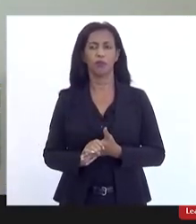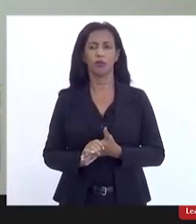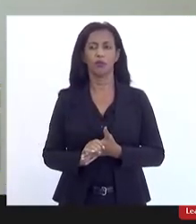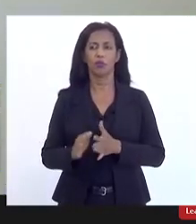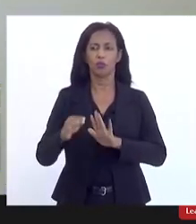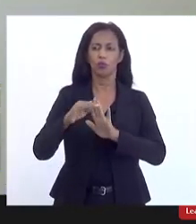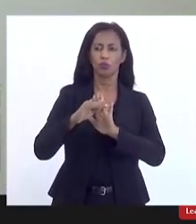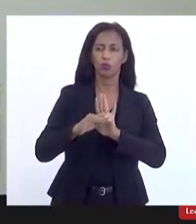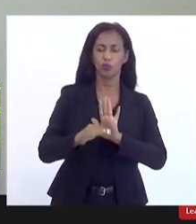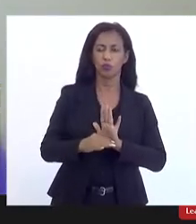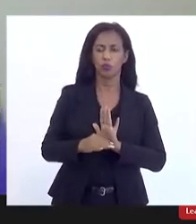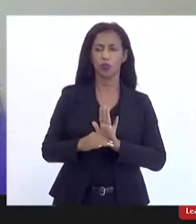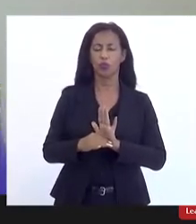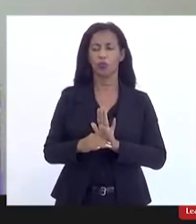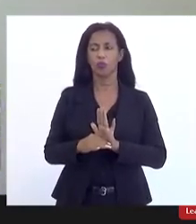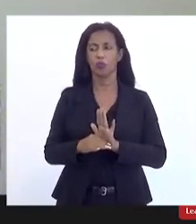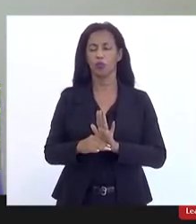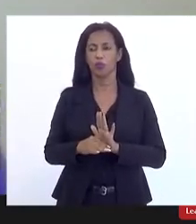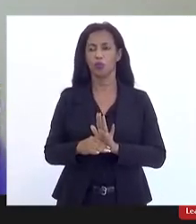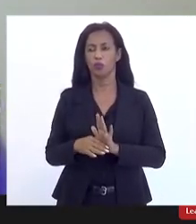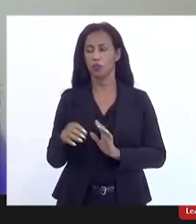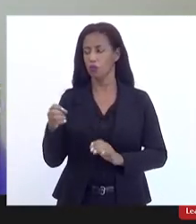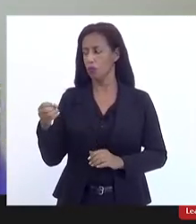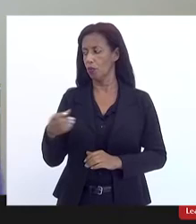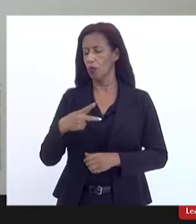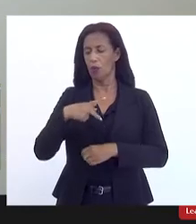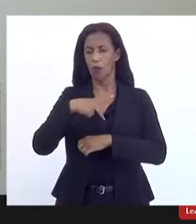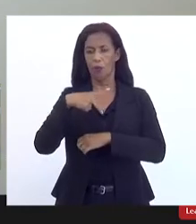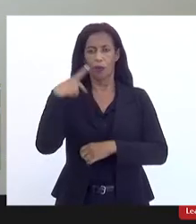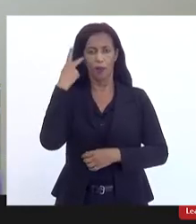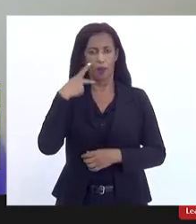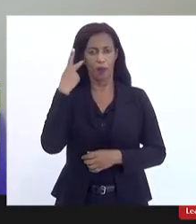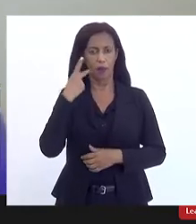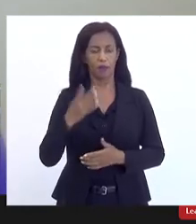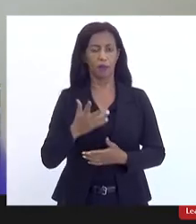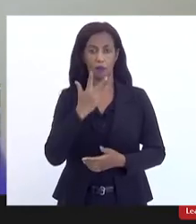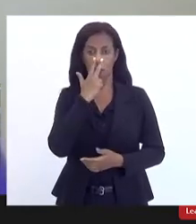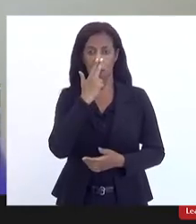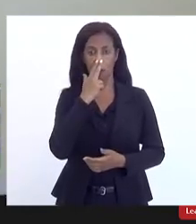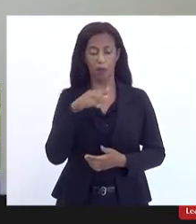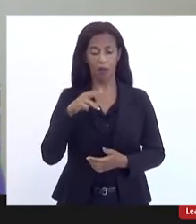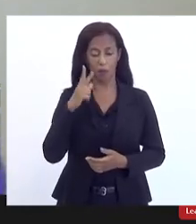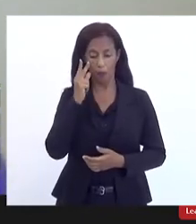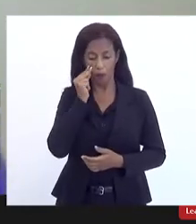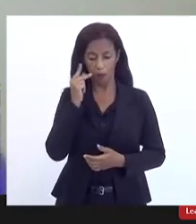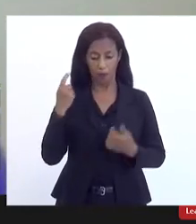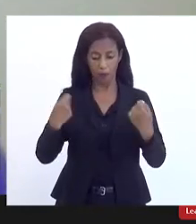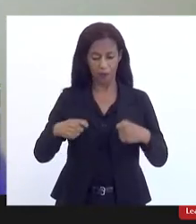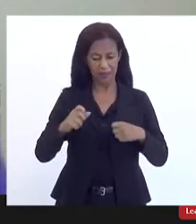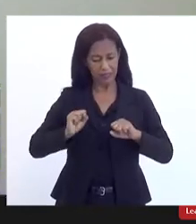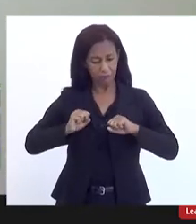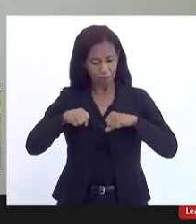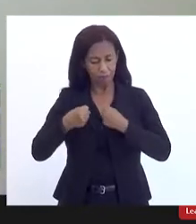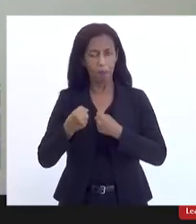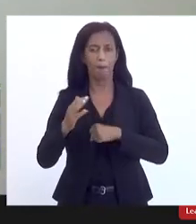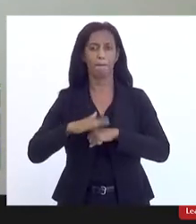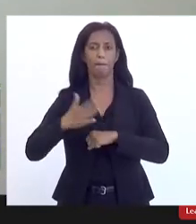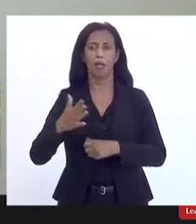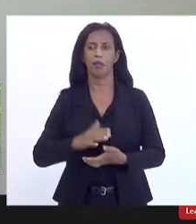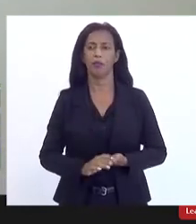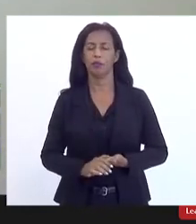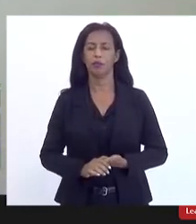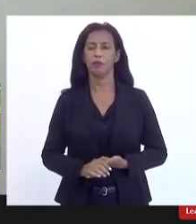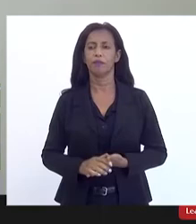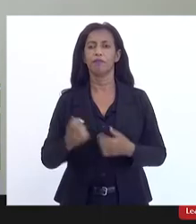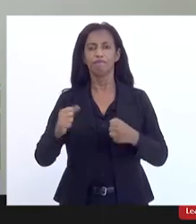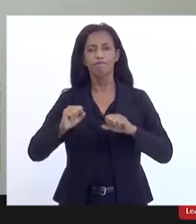uma de uma ação polícia do parlamento mas me parece Mônica que nós devemos ousar mais devemos